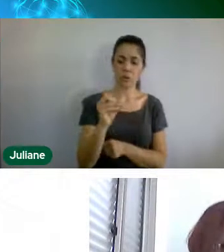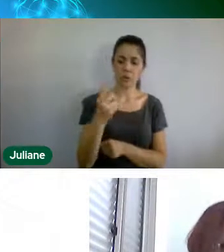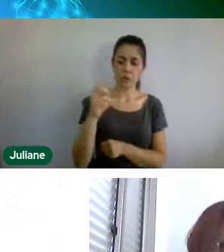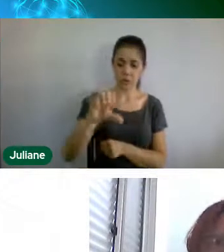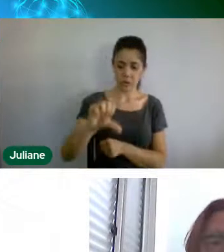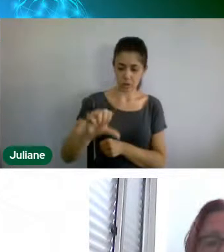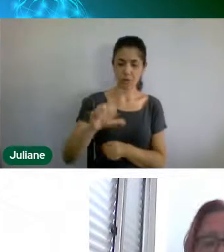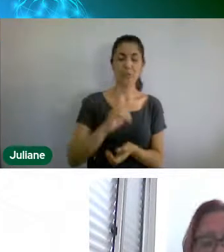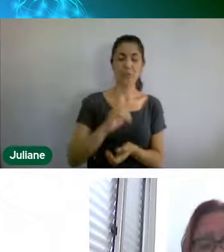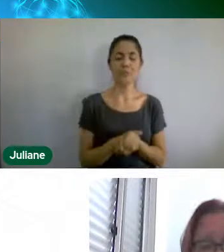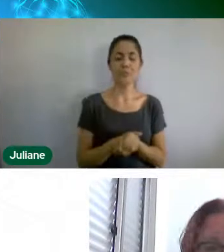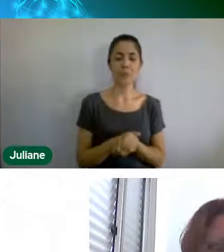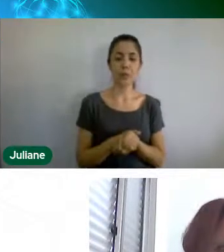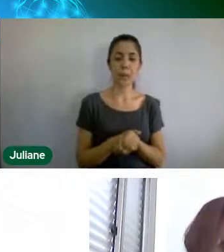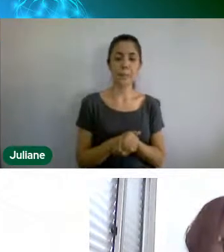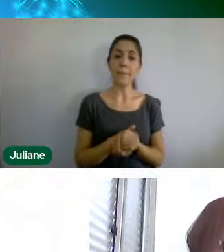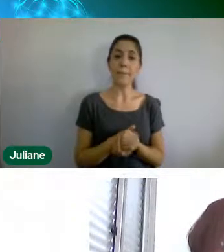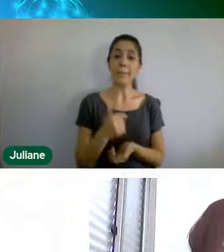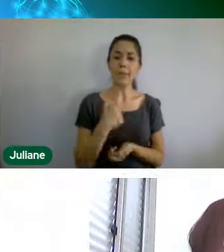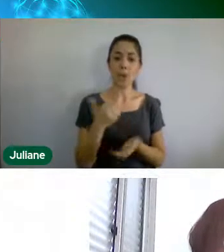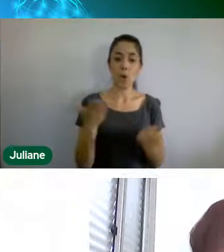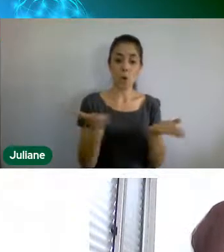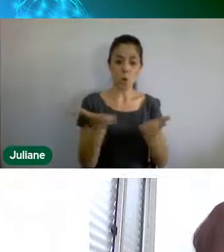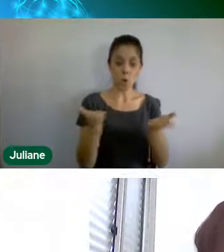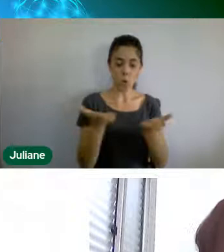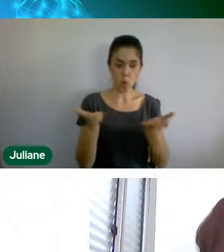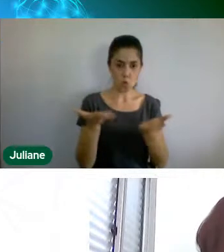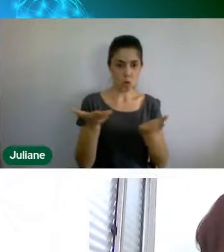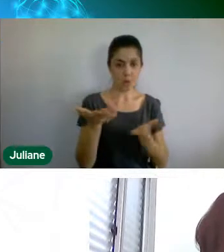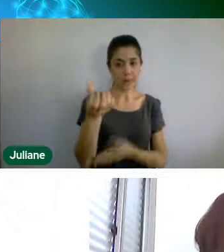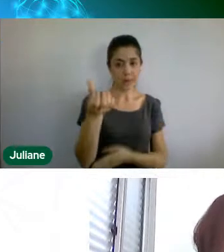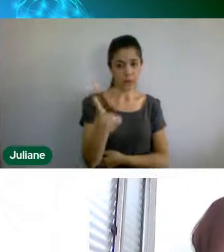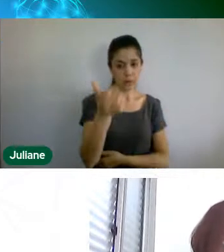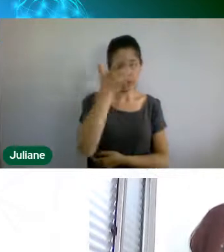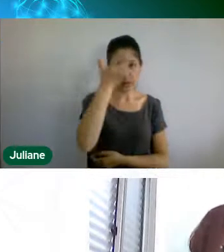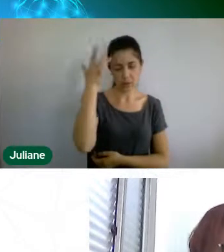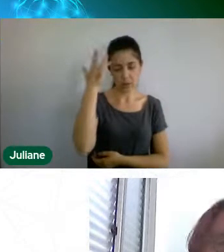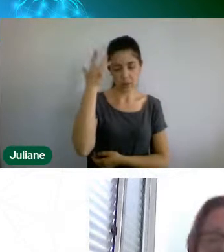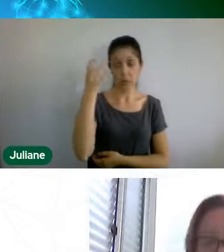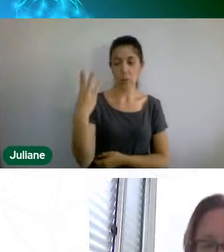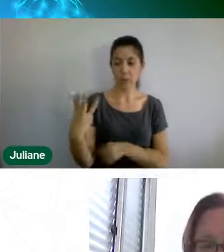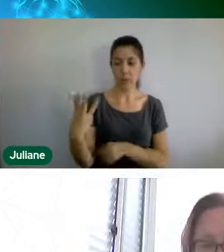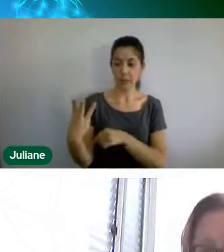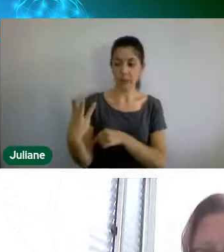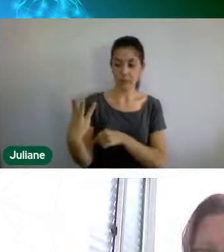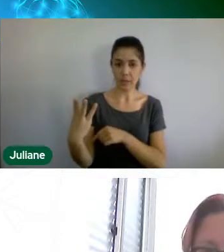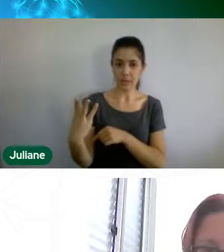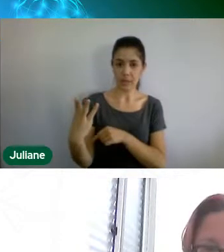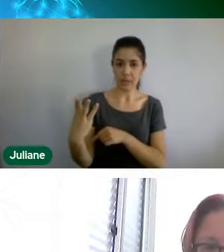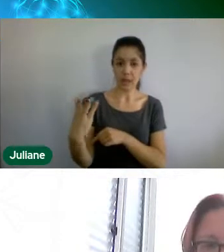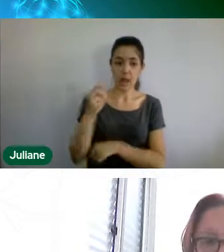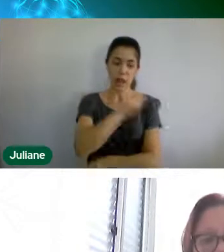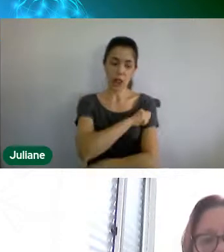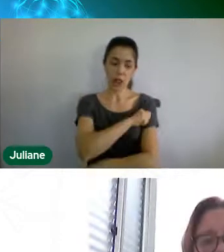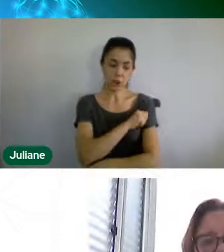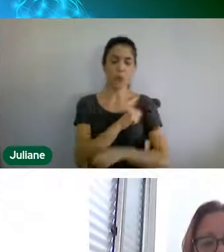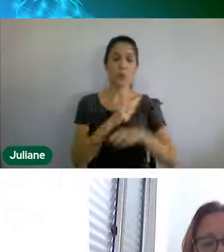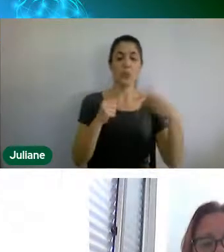atualmente seis, né, são três alunos e três professores,